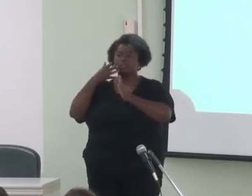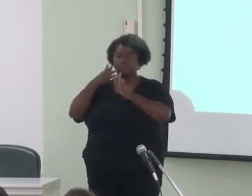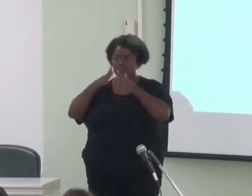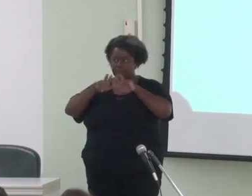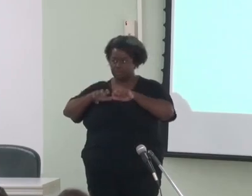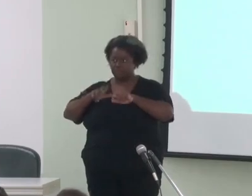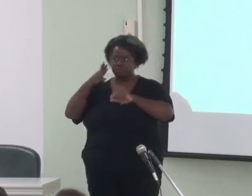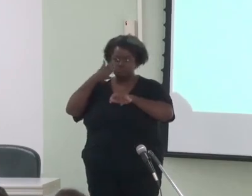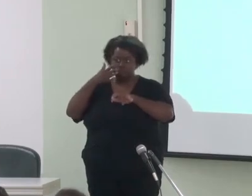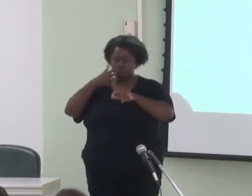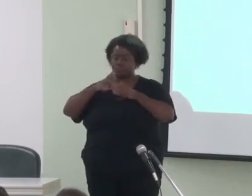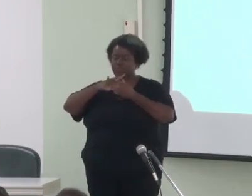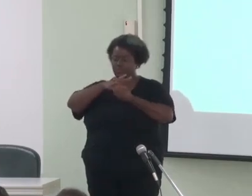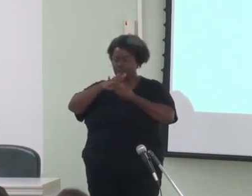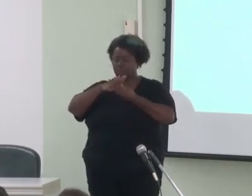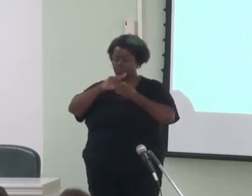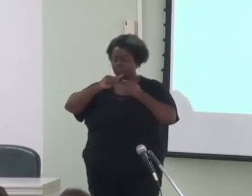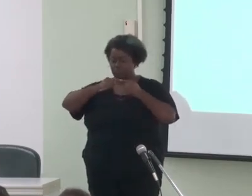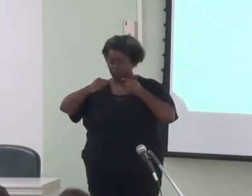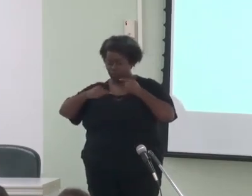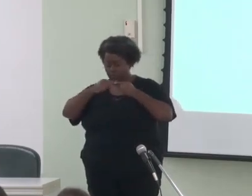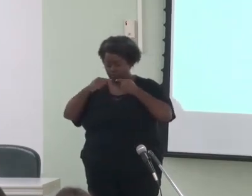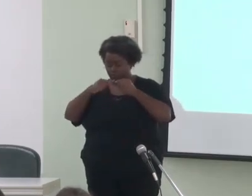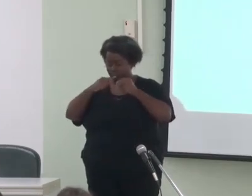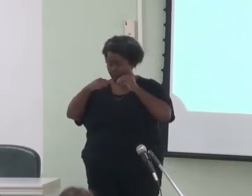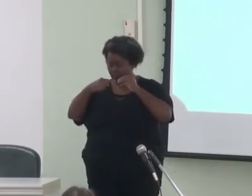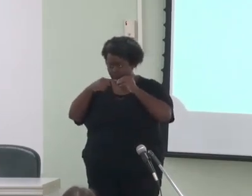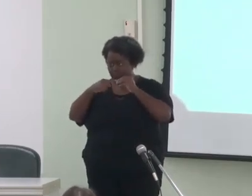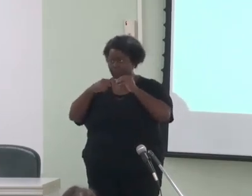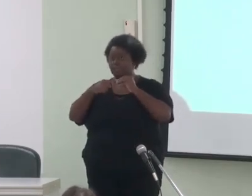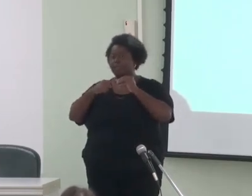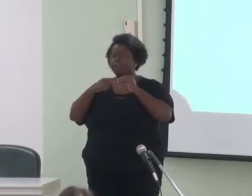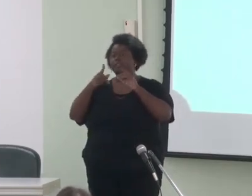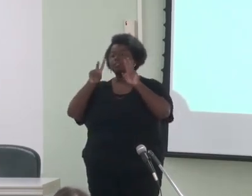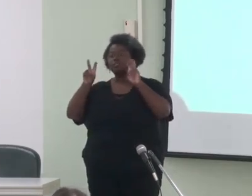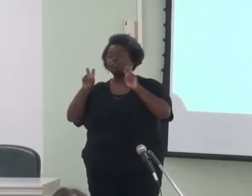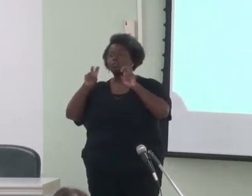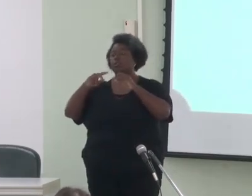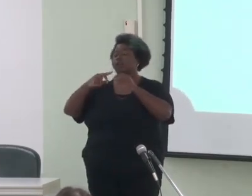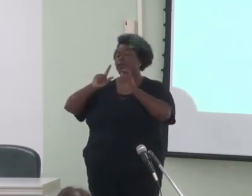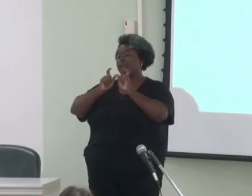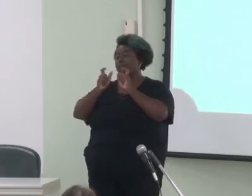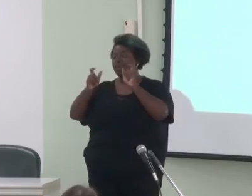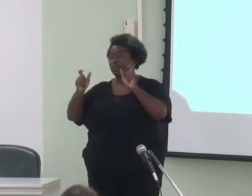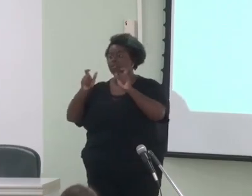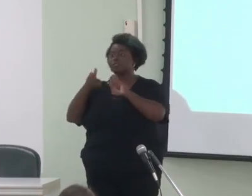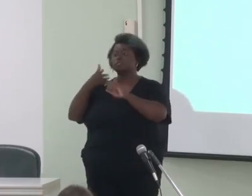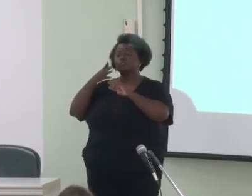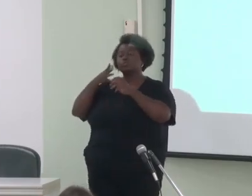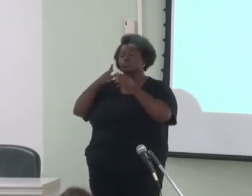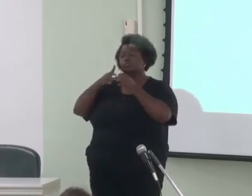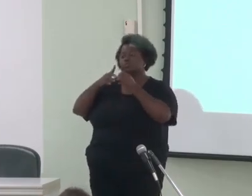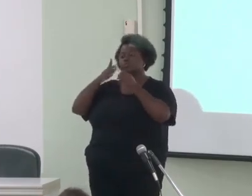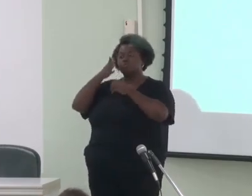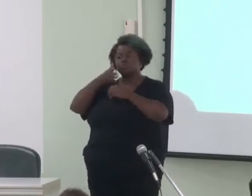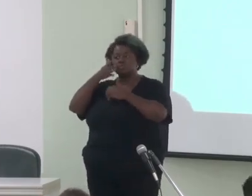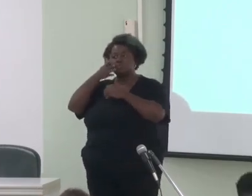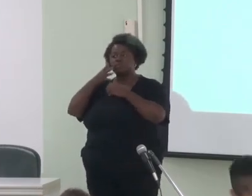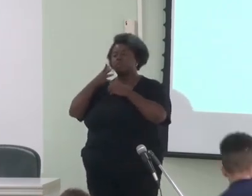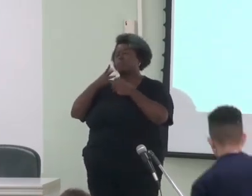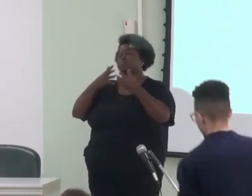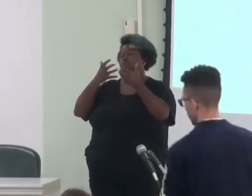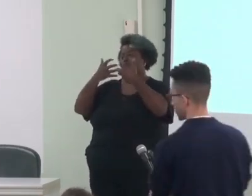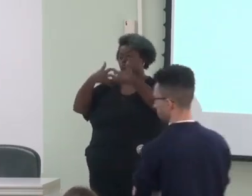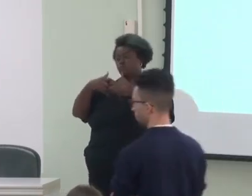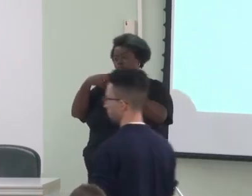de pesquisa, intitulado Gramática Discursiva Funcional da Língua Portuguesa, Fase I, busca investigar o vasto